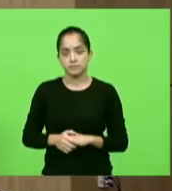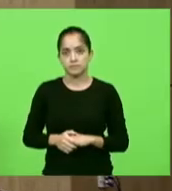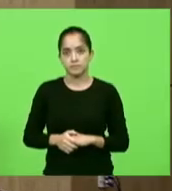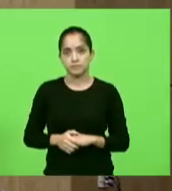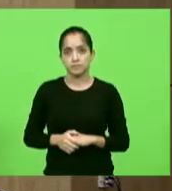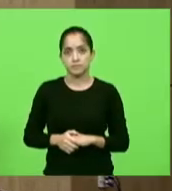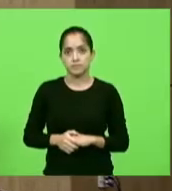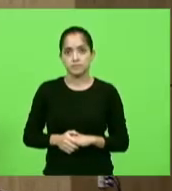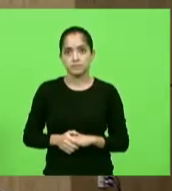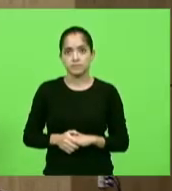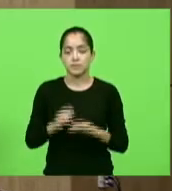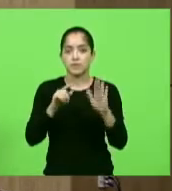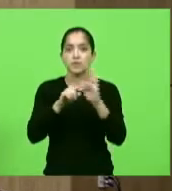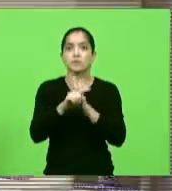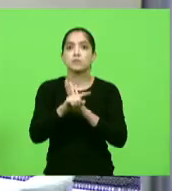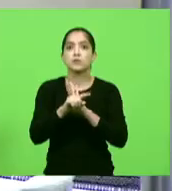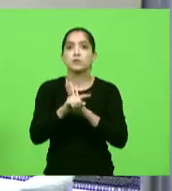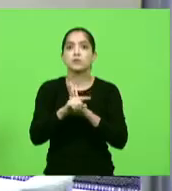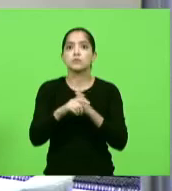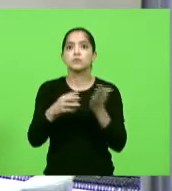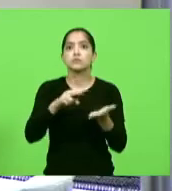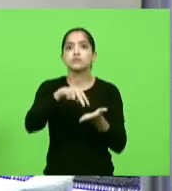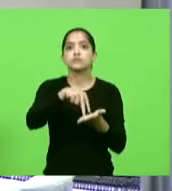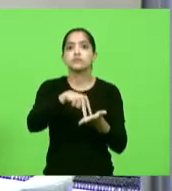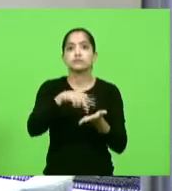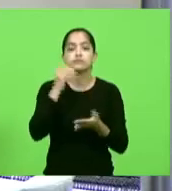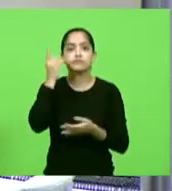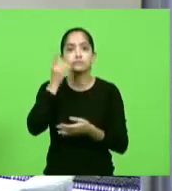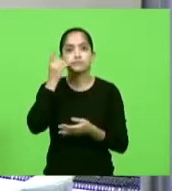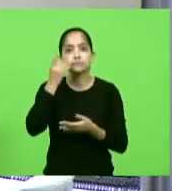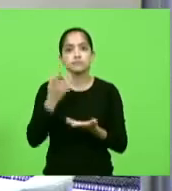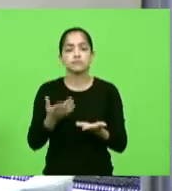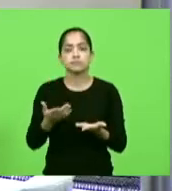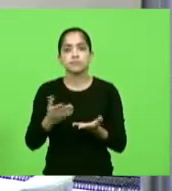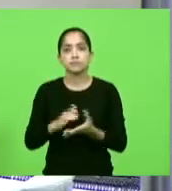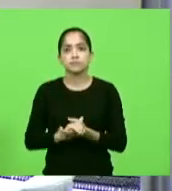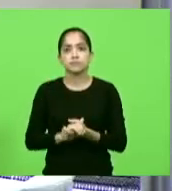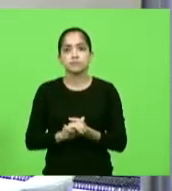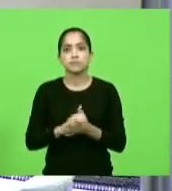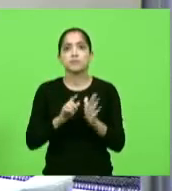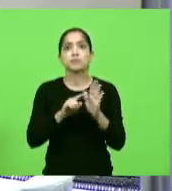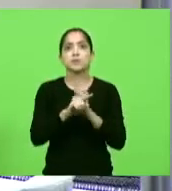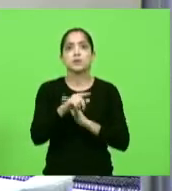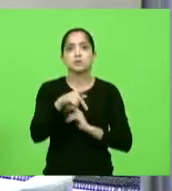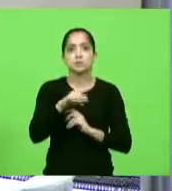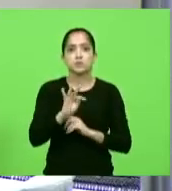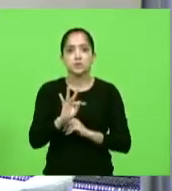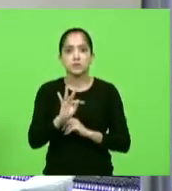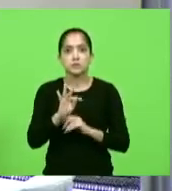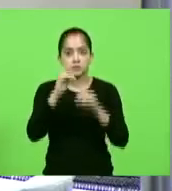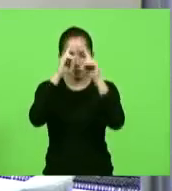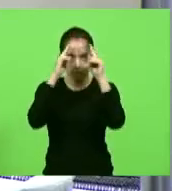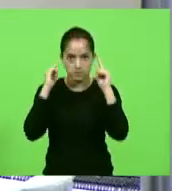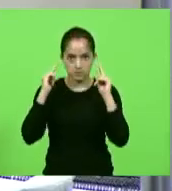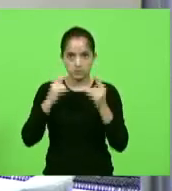Eu pergunto ao deputado Sareta, Partido dos Trabalhadores, seis minutos, deputado, não? Bom,